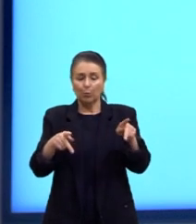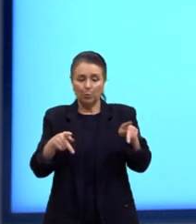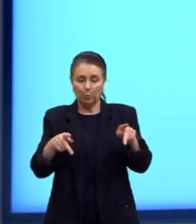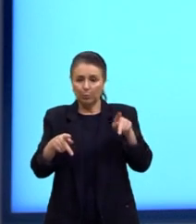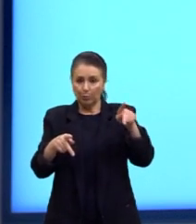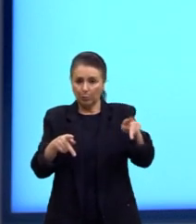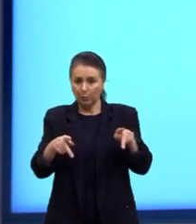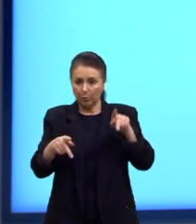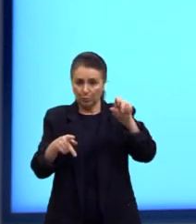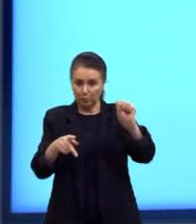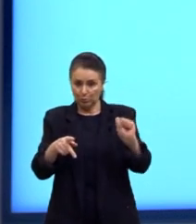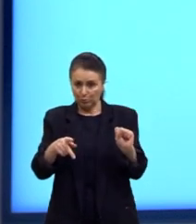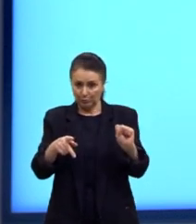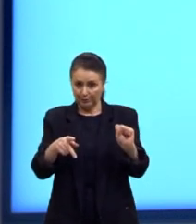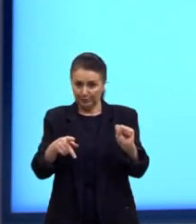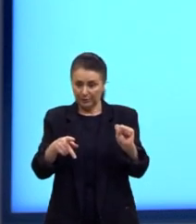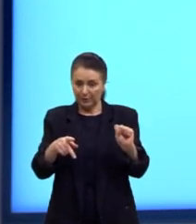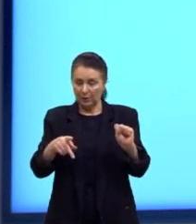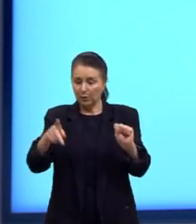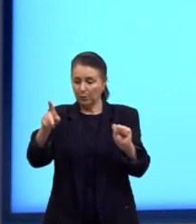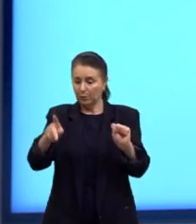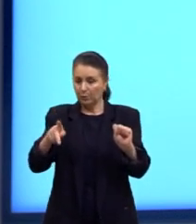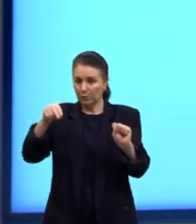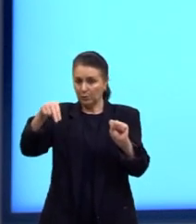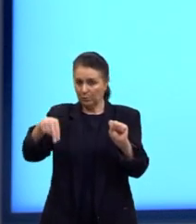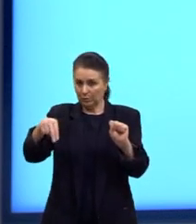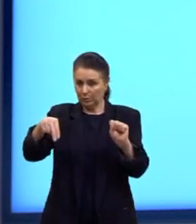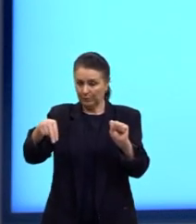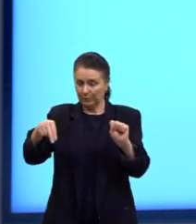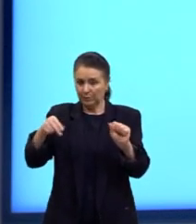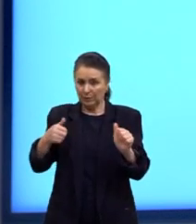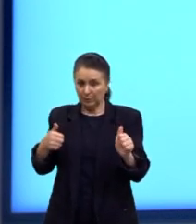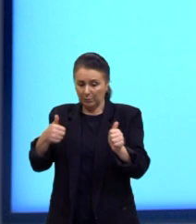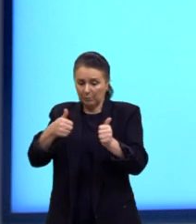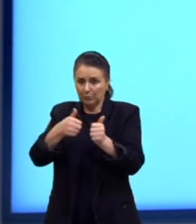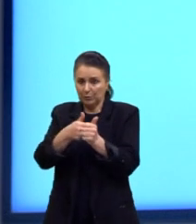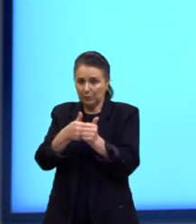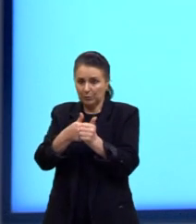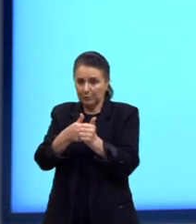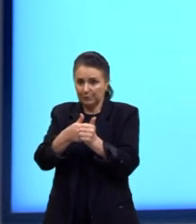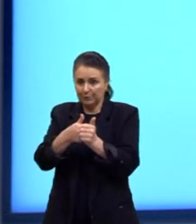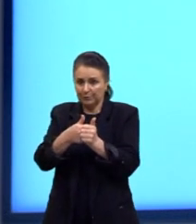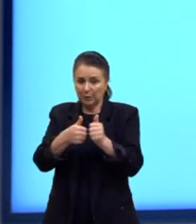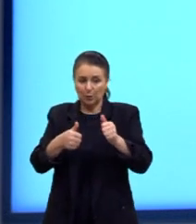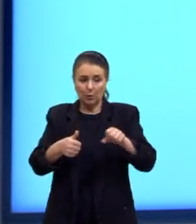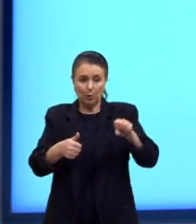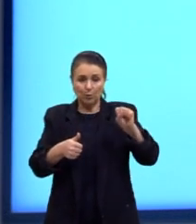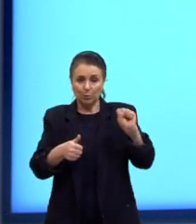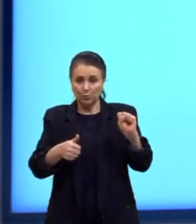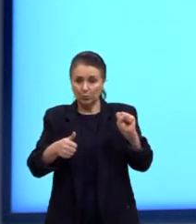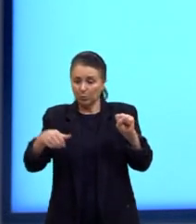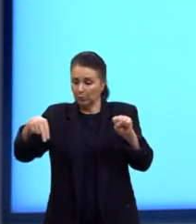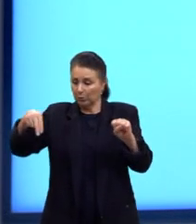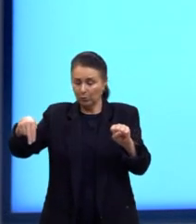de um imã, né? Ele vai justamente querer o quê? Atrair o polo norte. Tá? Porque ele não vai